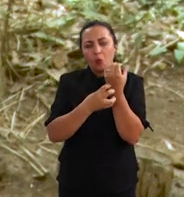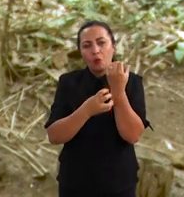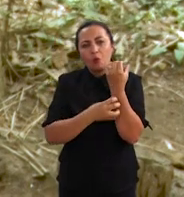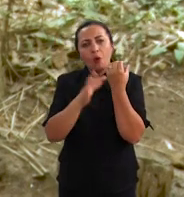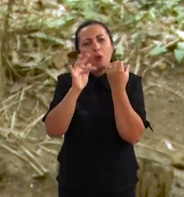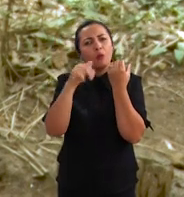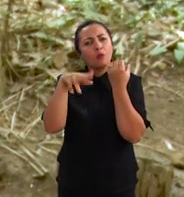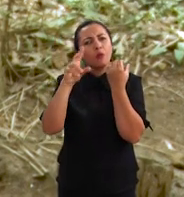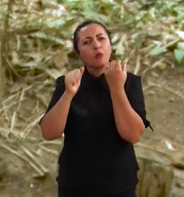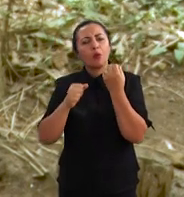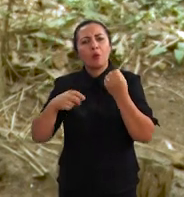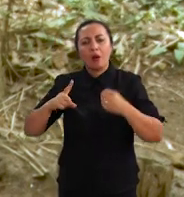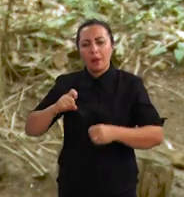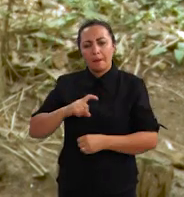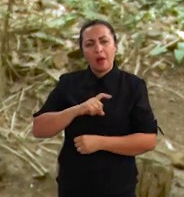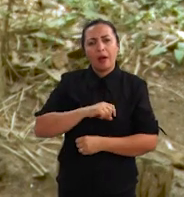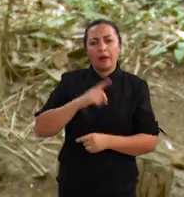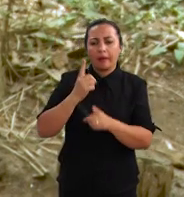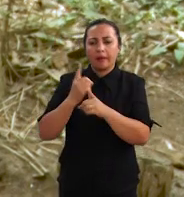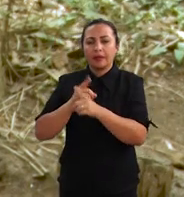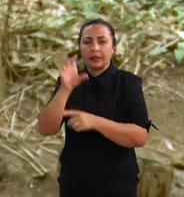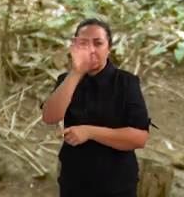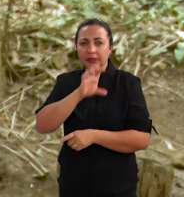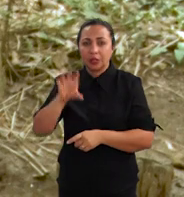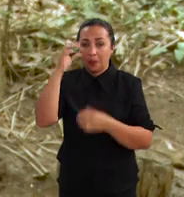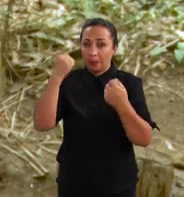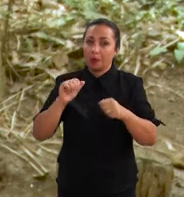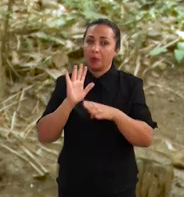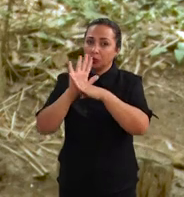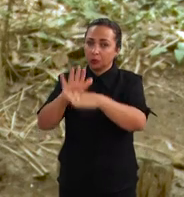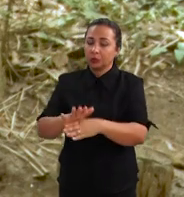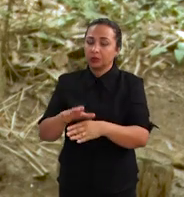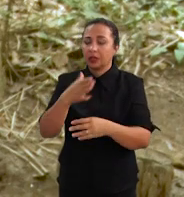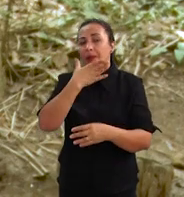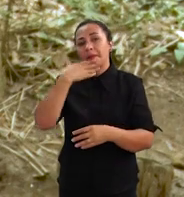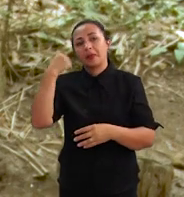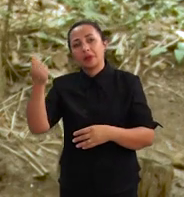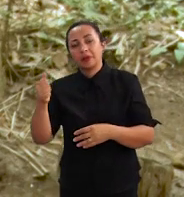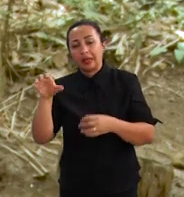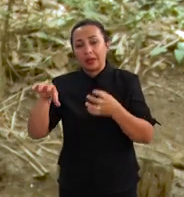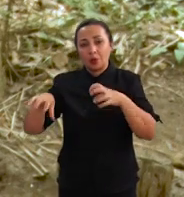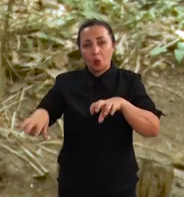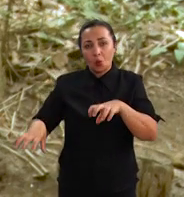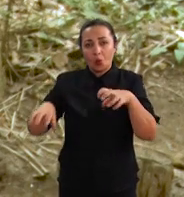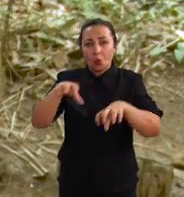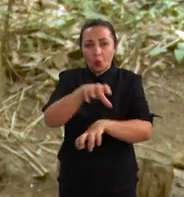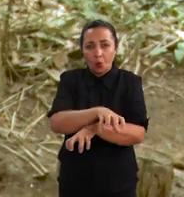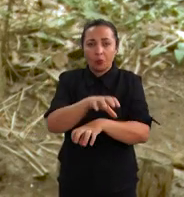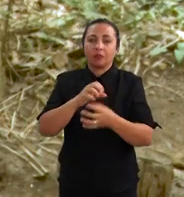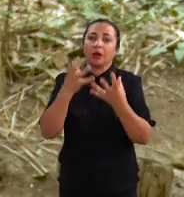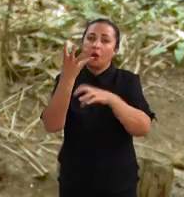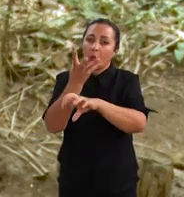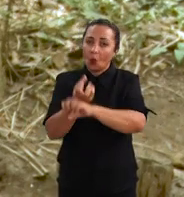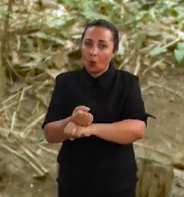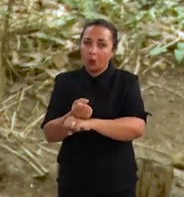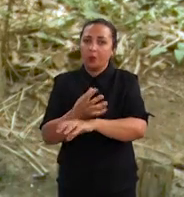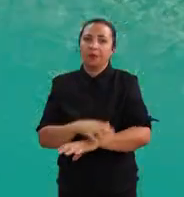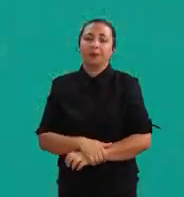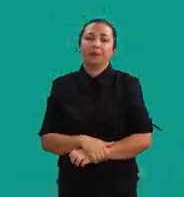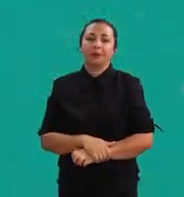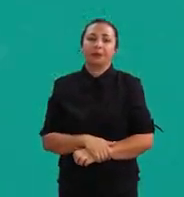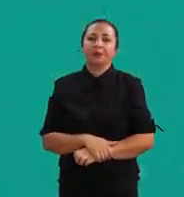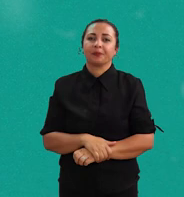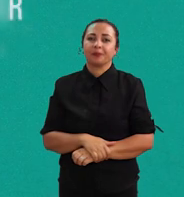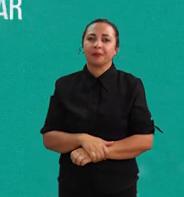consórcios de fungos e bactérias encontrados na região podem auxiliar no processo de recuperação do bioma da Caatinga.